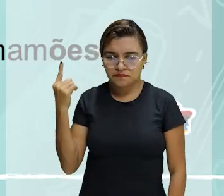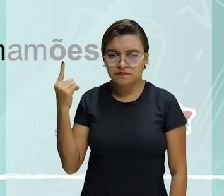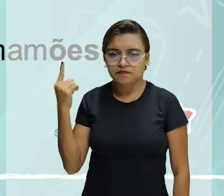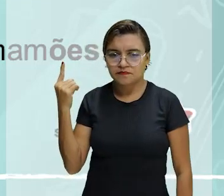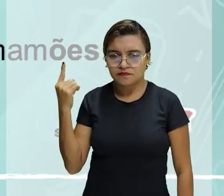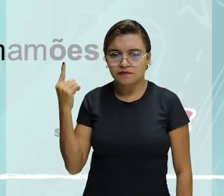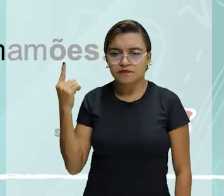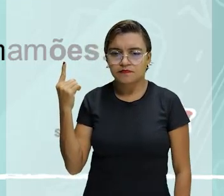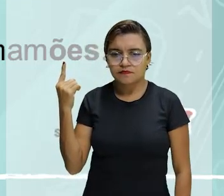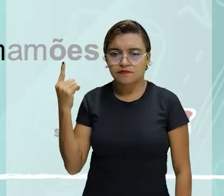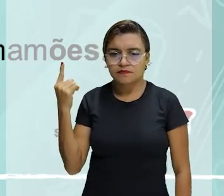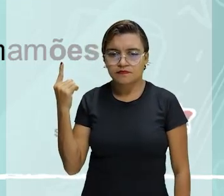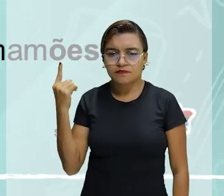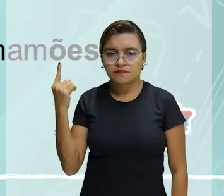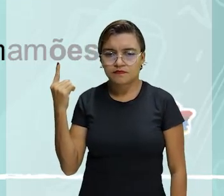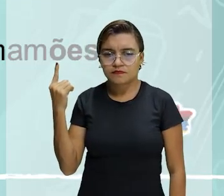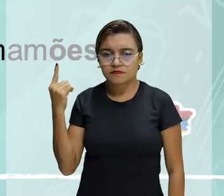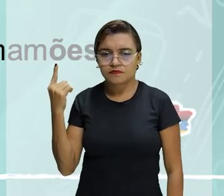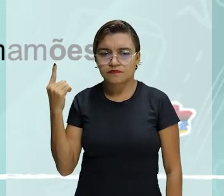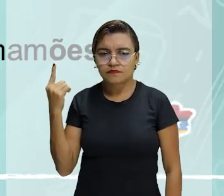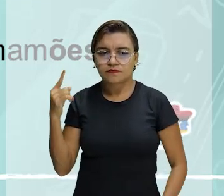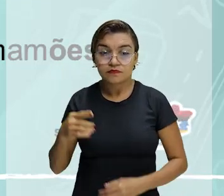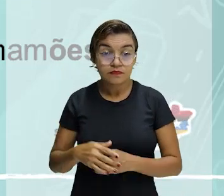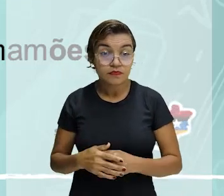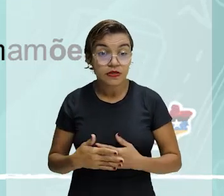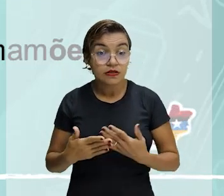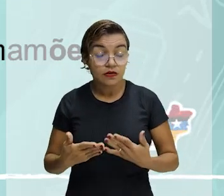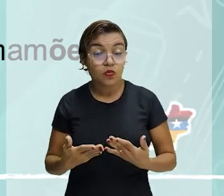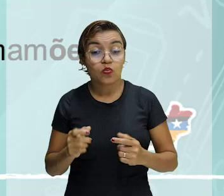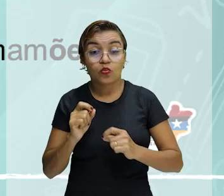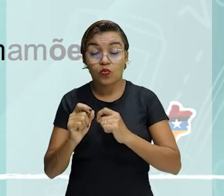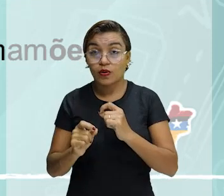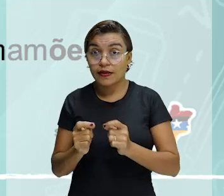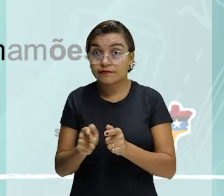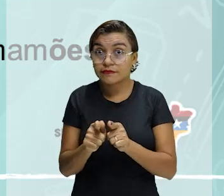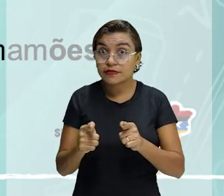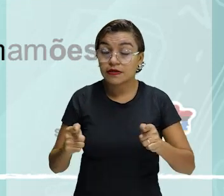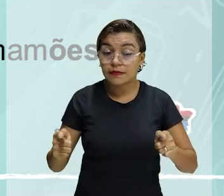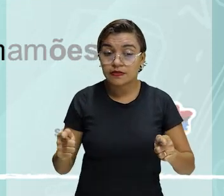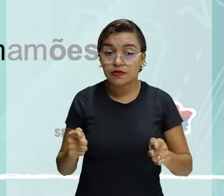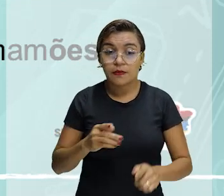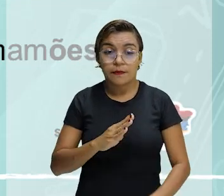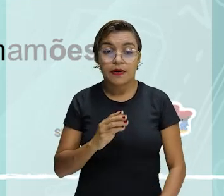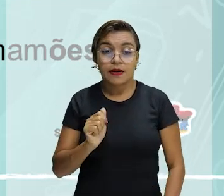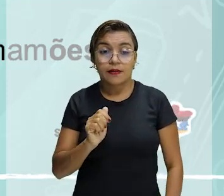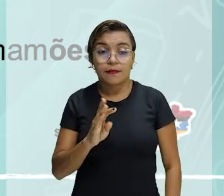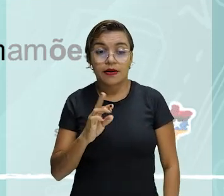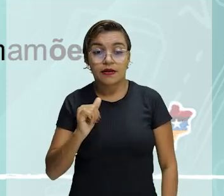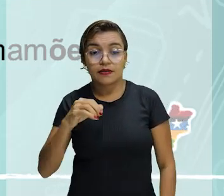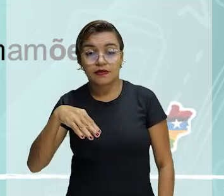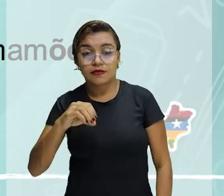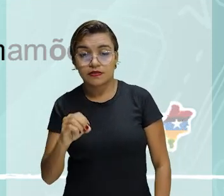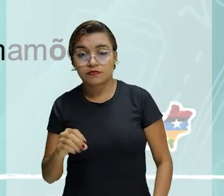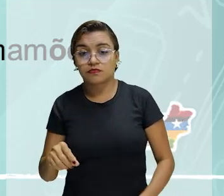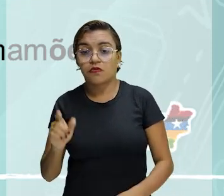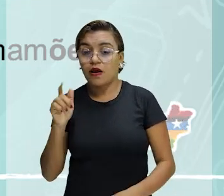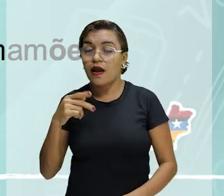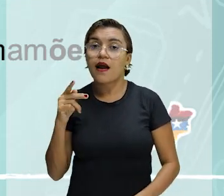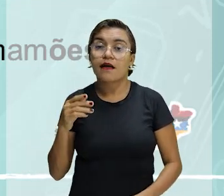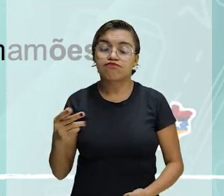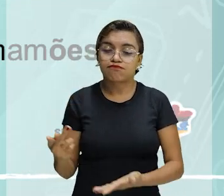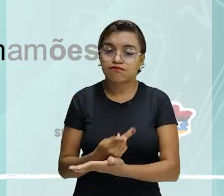Jeito, ao invés de jeito com jota. No caso do barbarismo gramatical, o erro ocorre na troca de termos ou